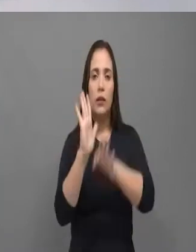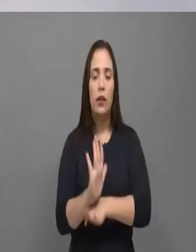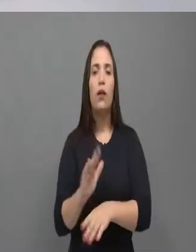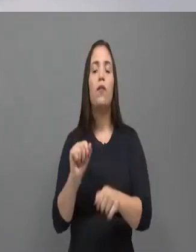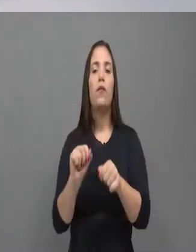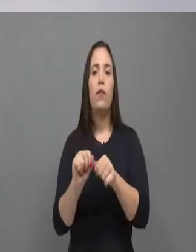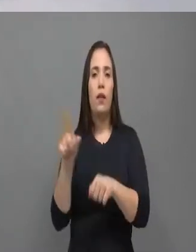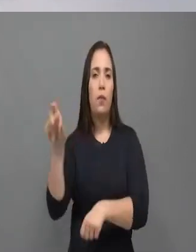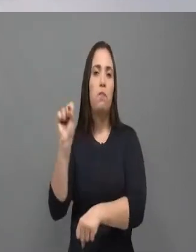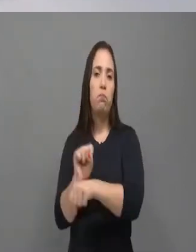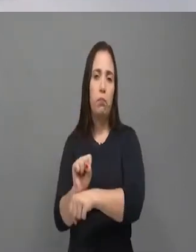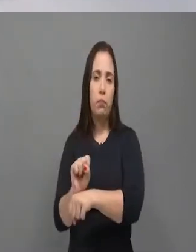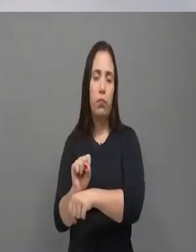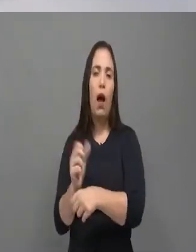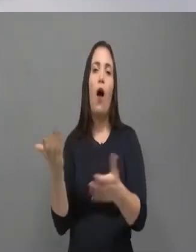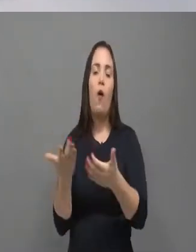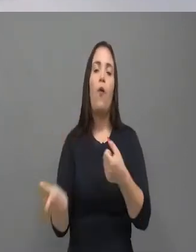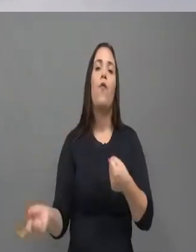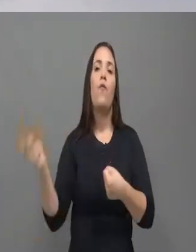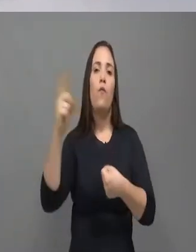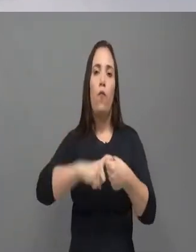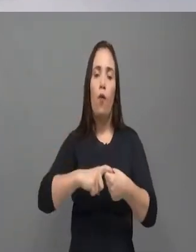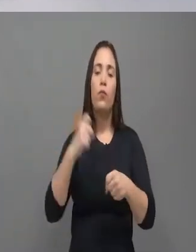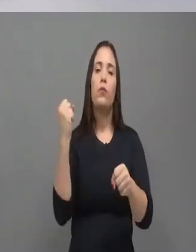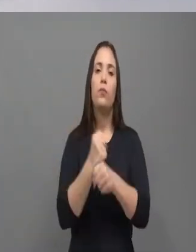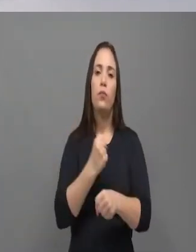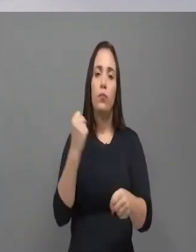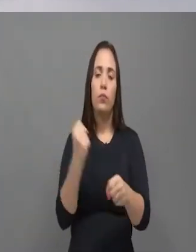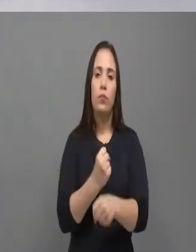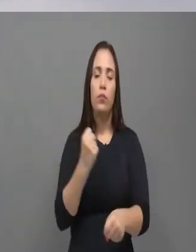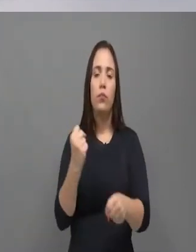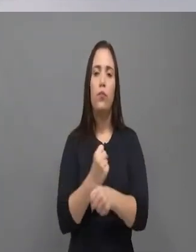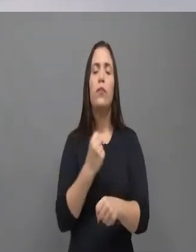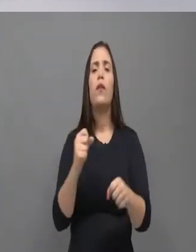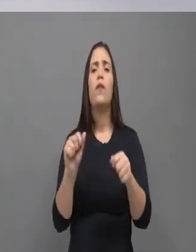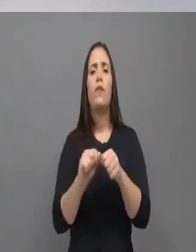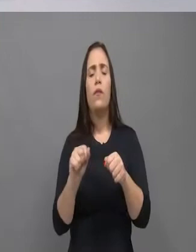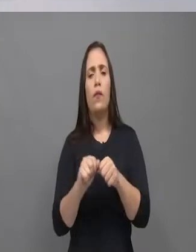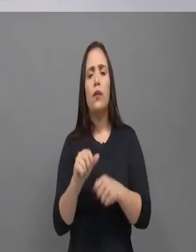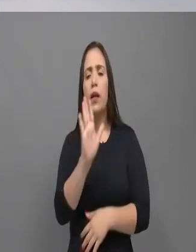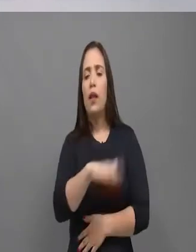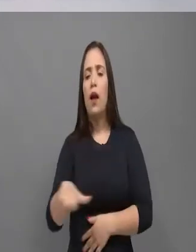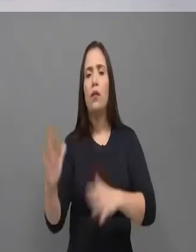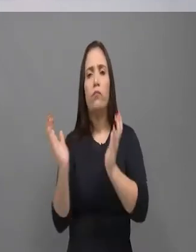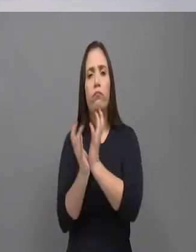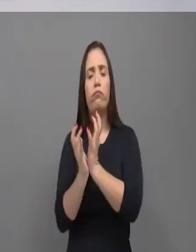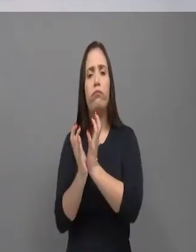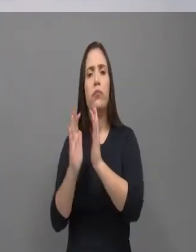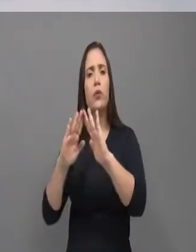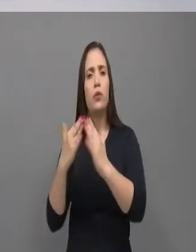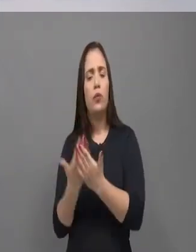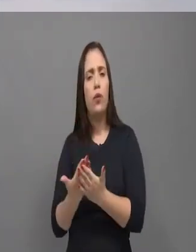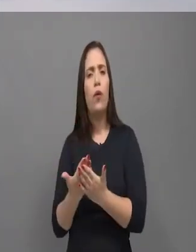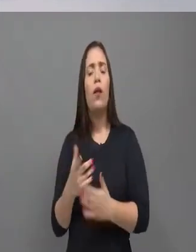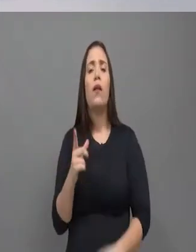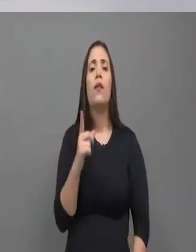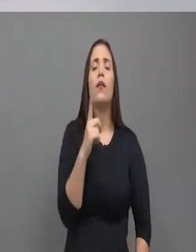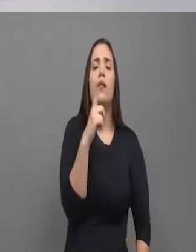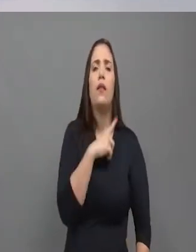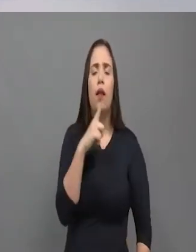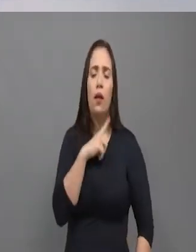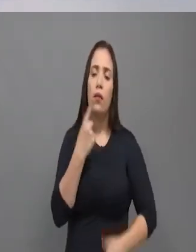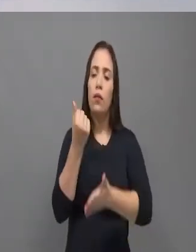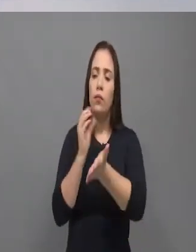também do orçamento, eu como vereador, iluminamos o bairro todo, inclusive o Jardim Inacema, Jardim